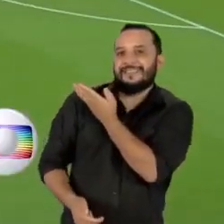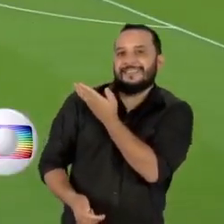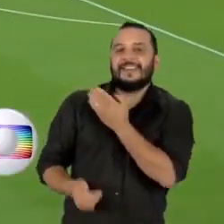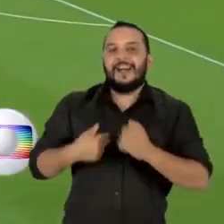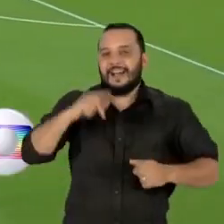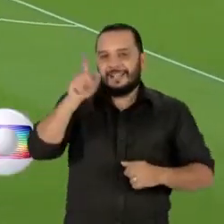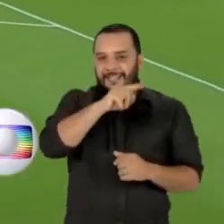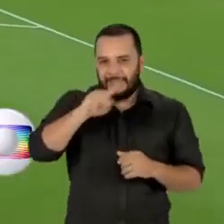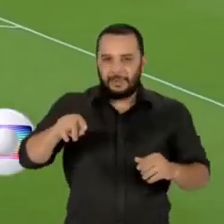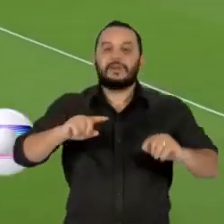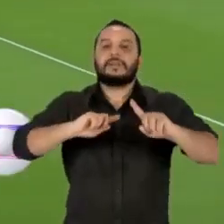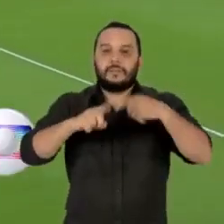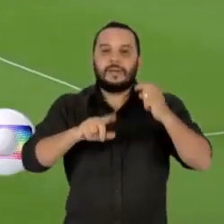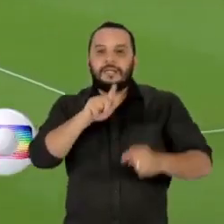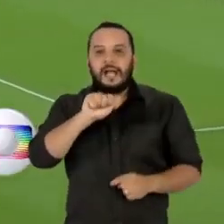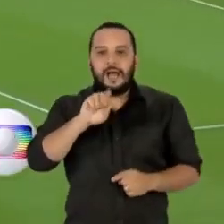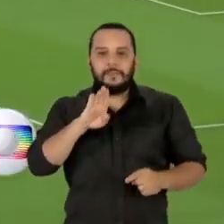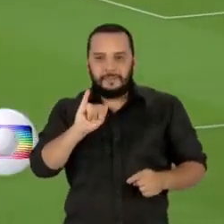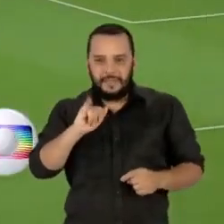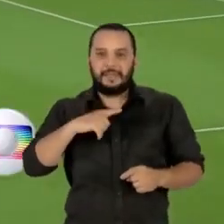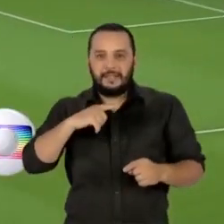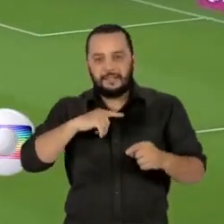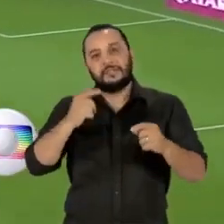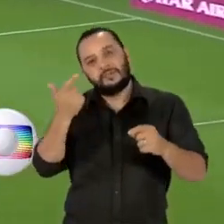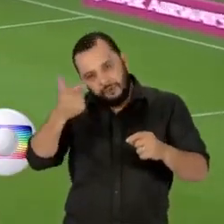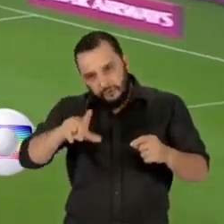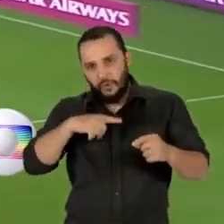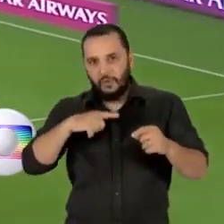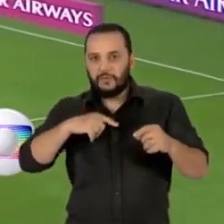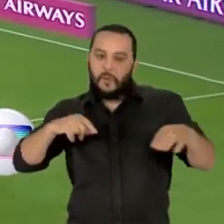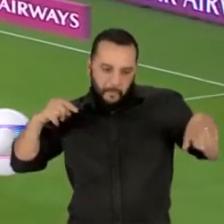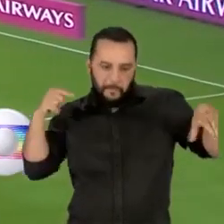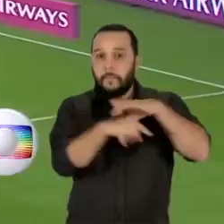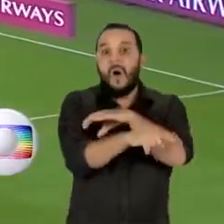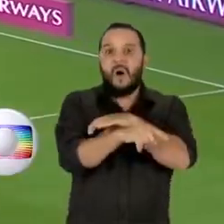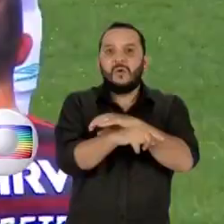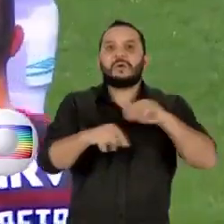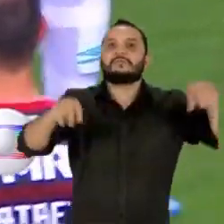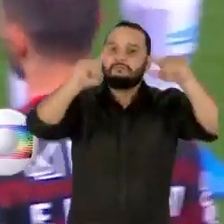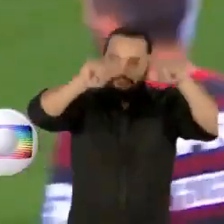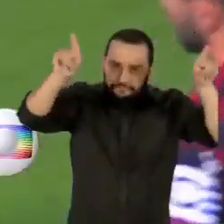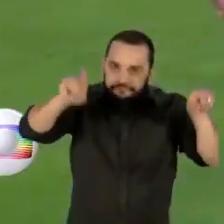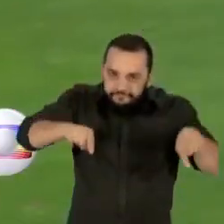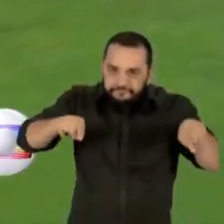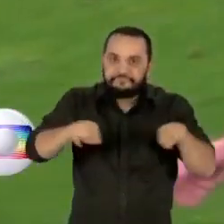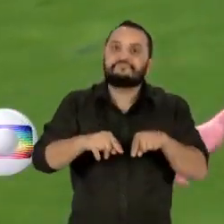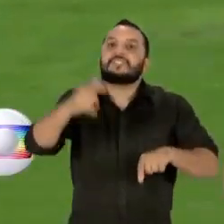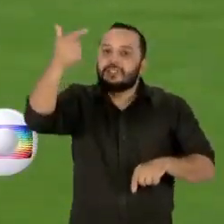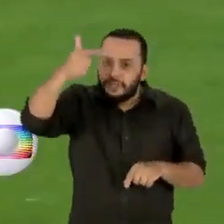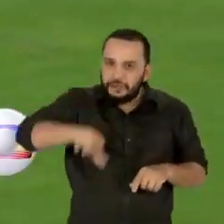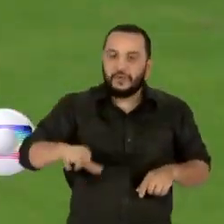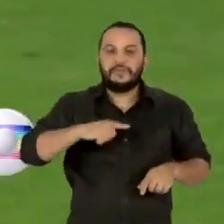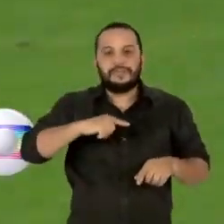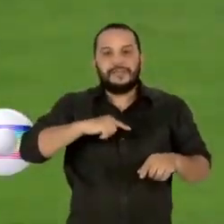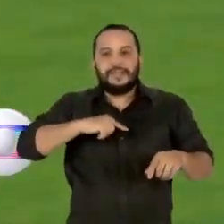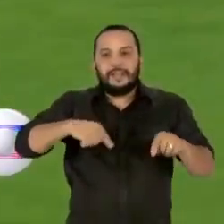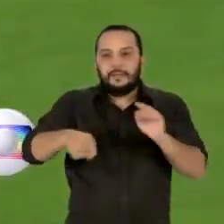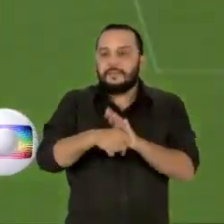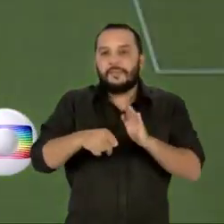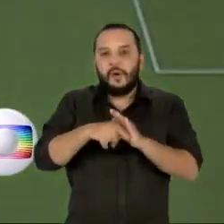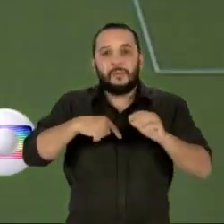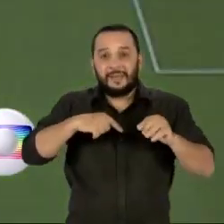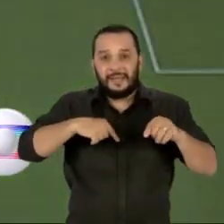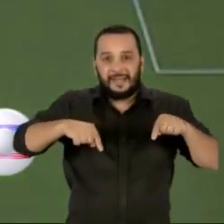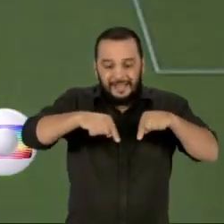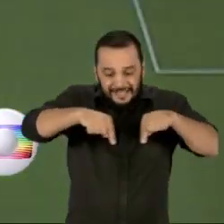Gabigol recebeu o lançamento e chutou cruzado para marcar mas de novo o VAR foi acionado e marcou um impedimento milimétrico do